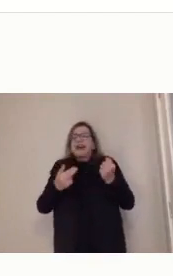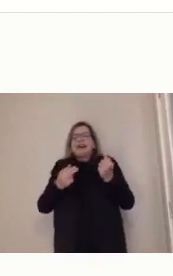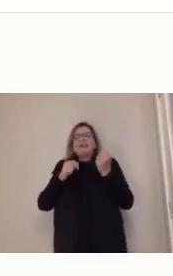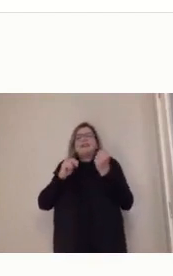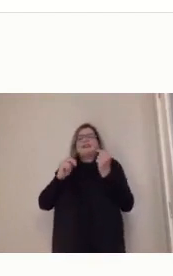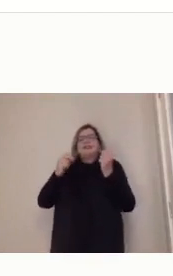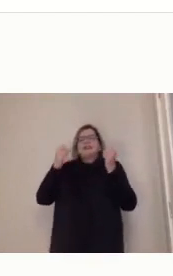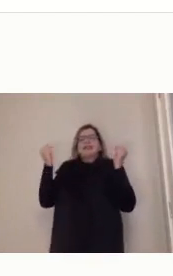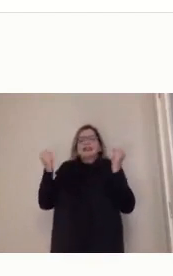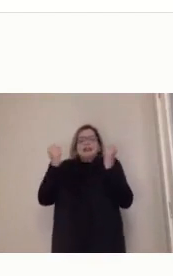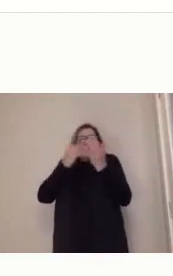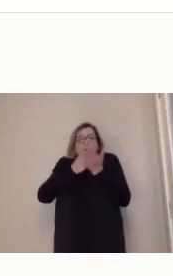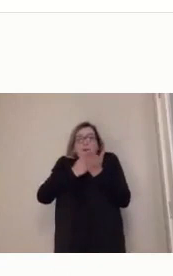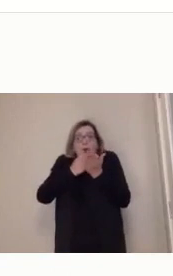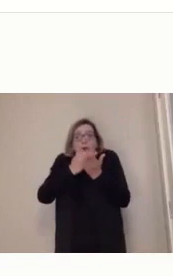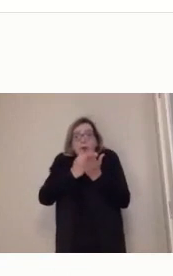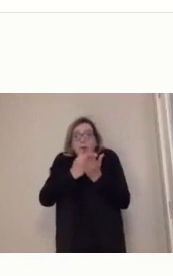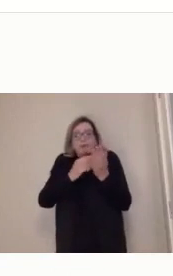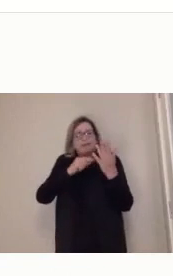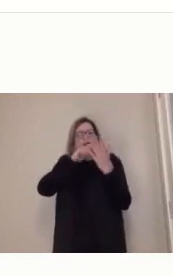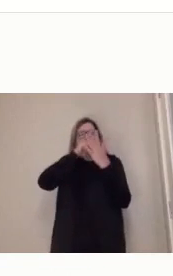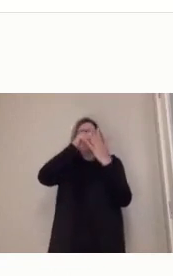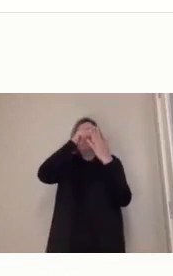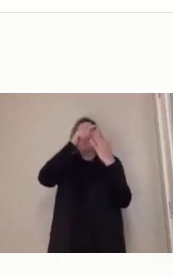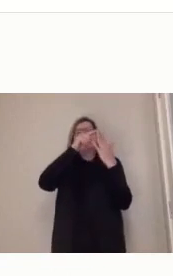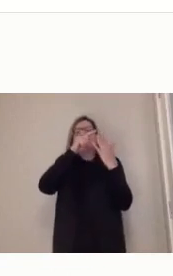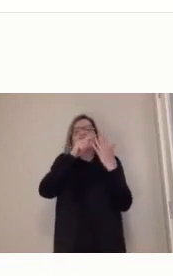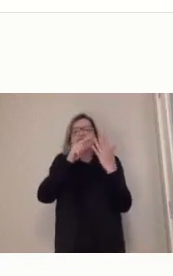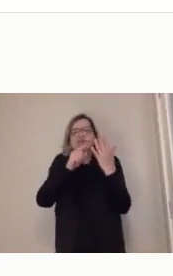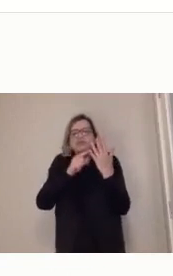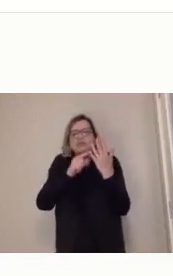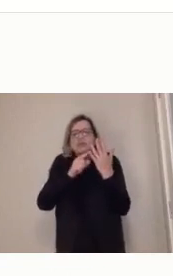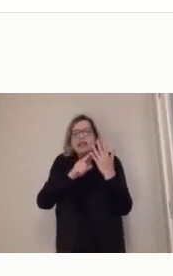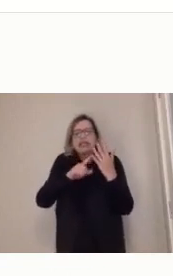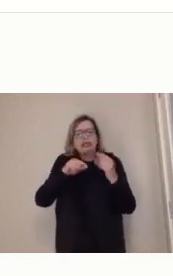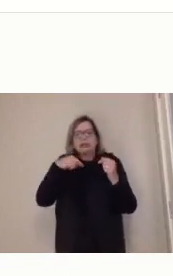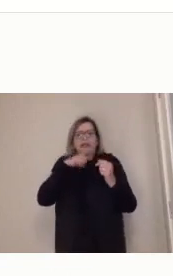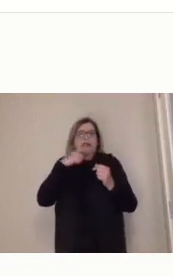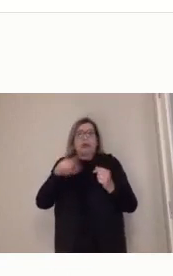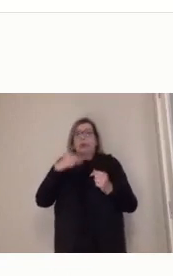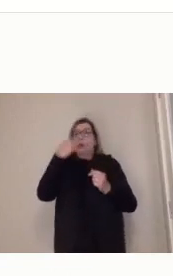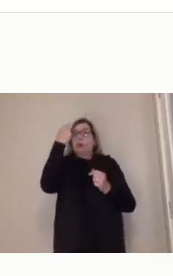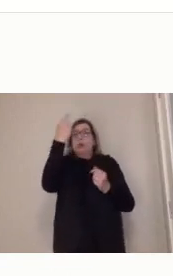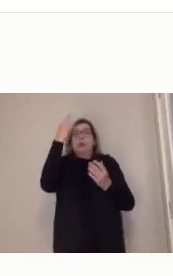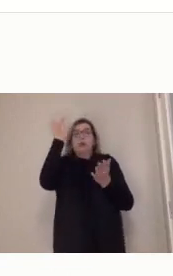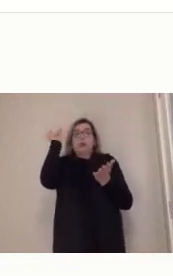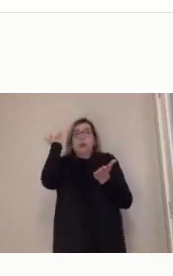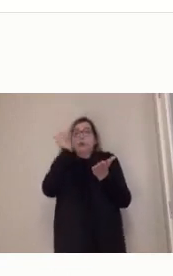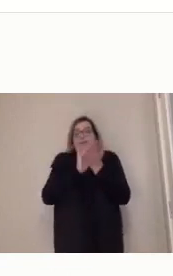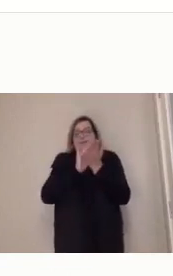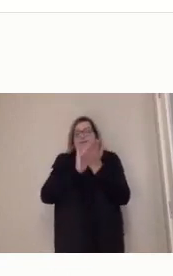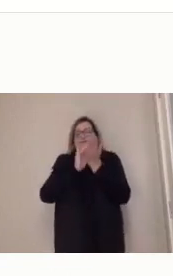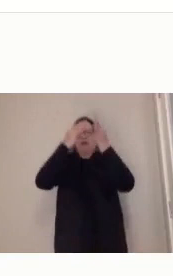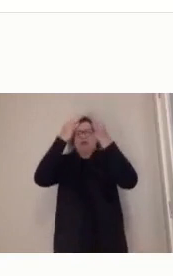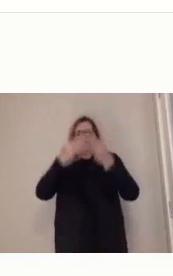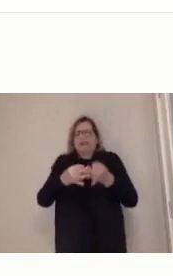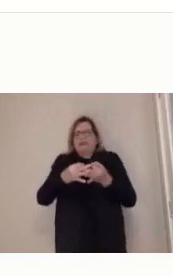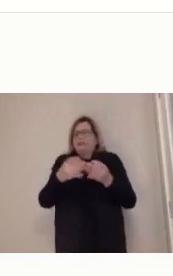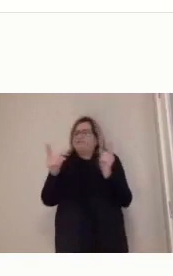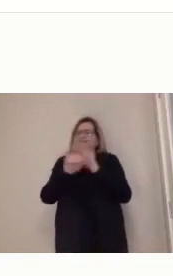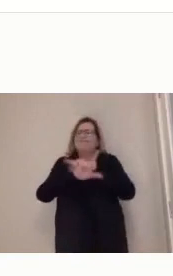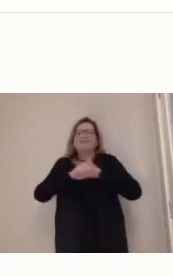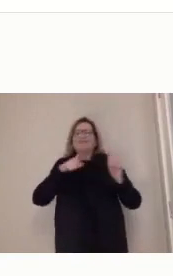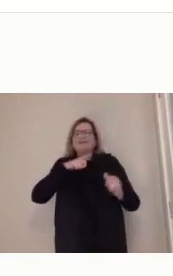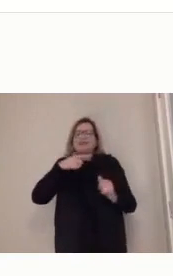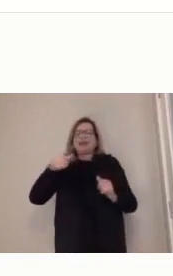e não há uma verdade única, então, é por isso que é muito dificioso viver em sociedade, né, quando a